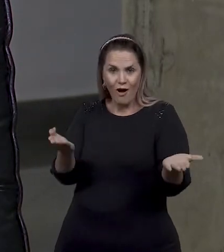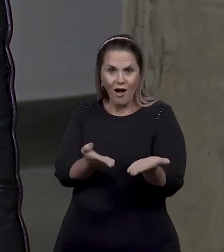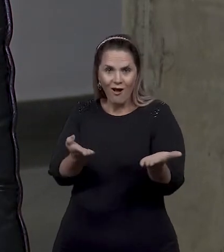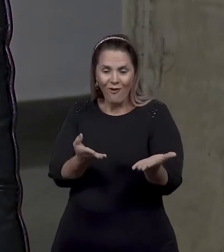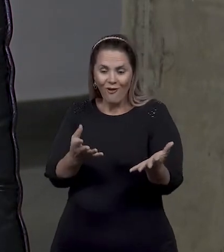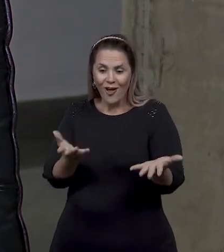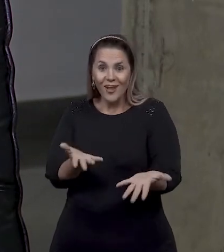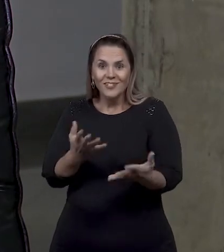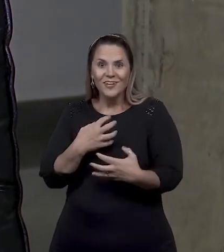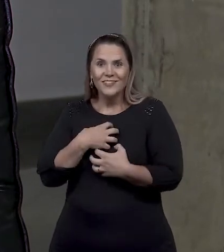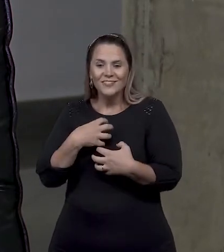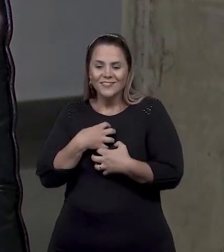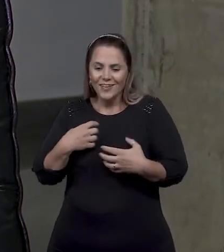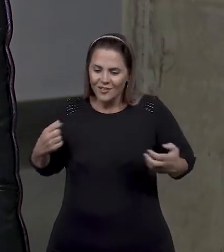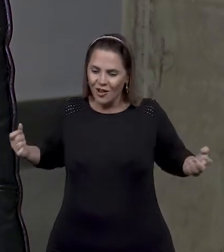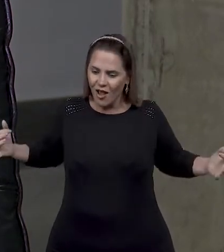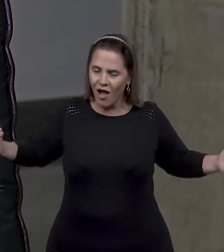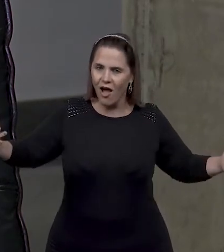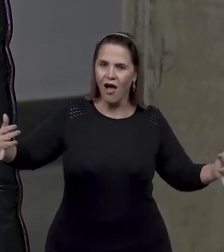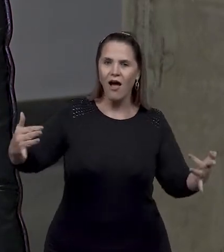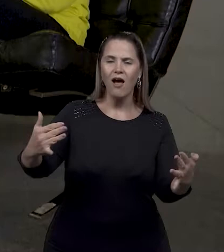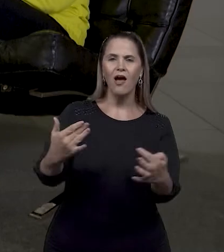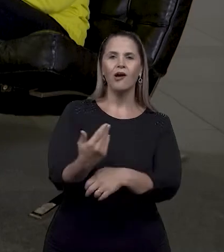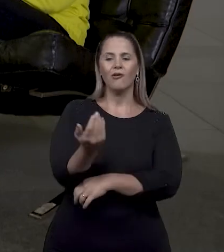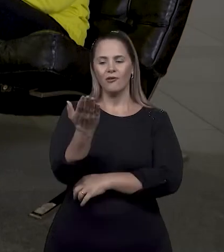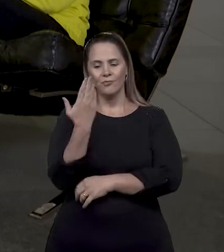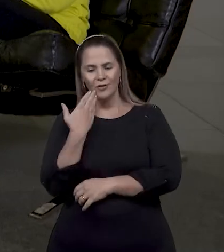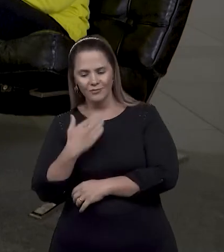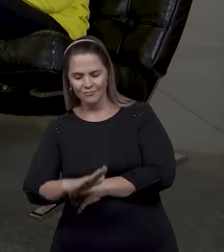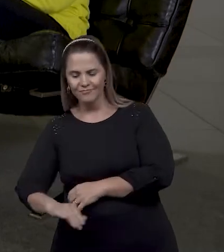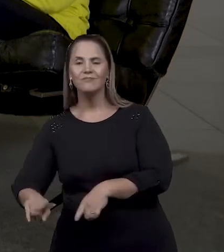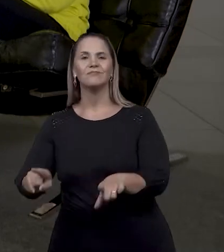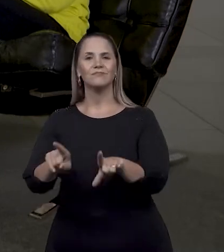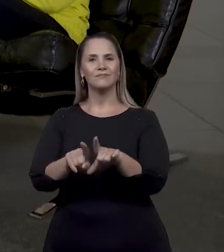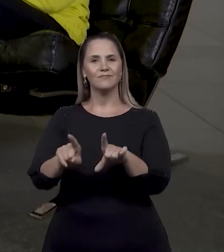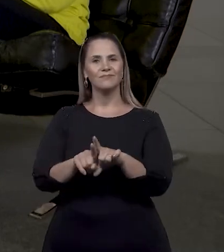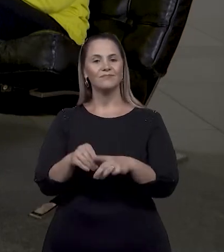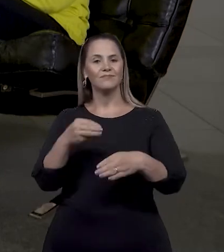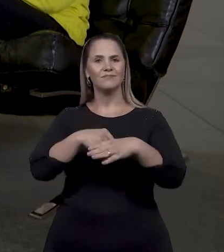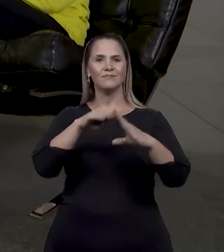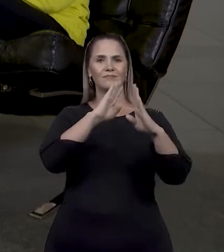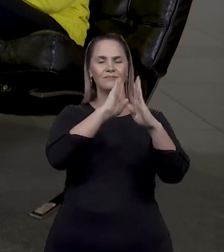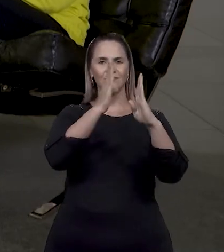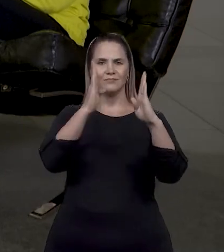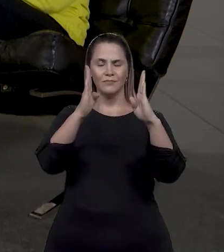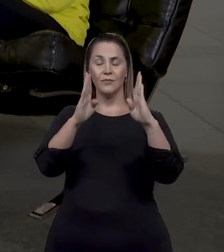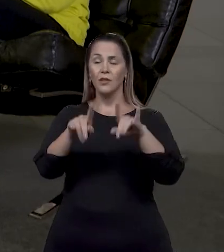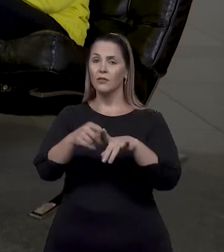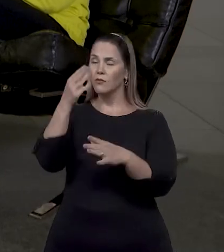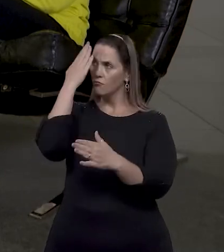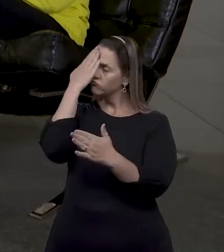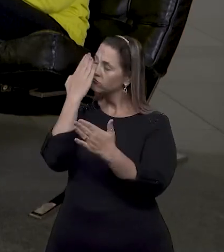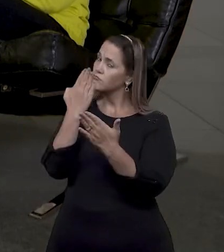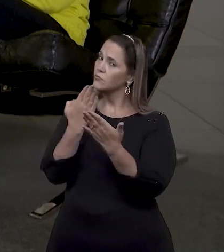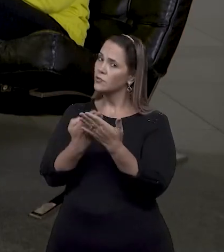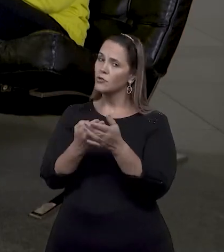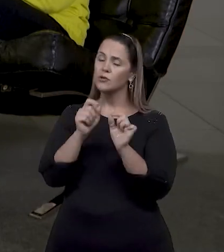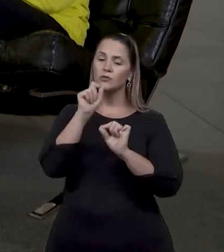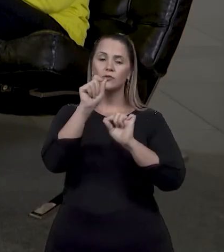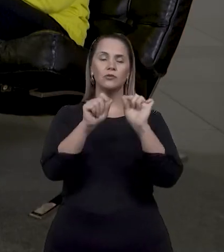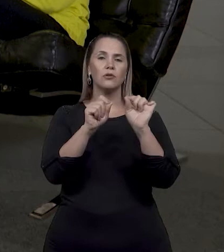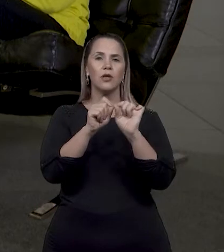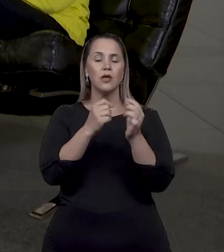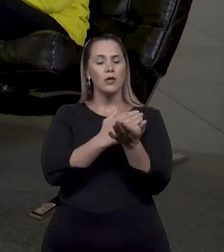abraçou, receber crianças dentro dessa biblioteca também, então, eu creio que